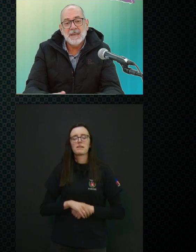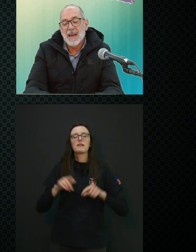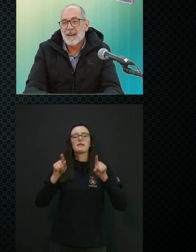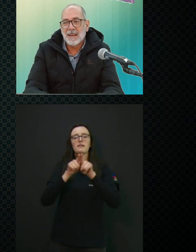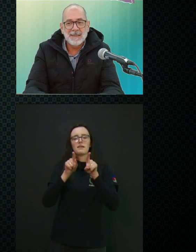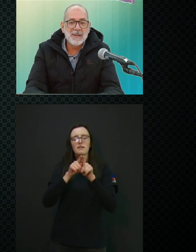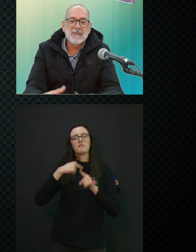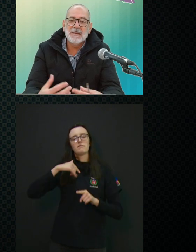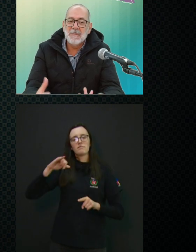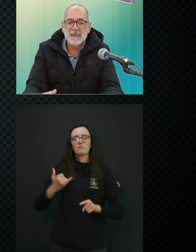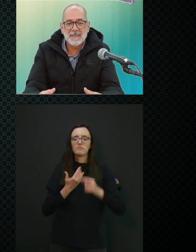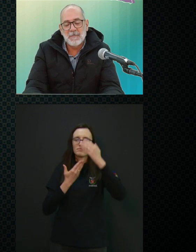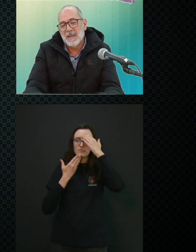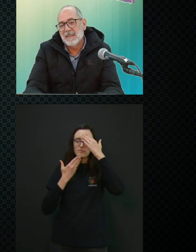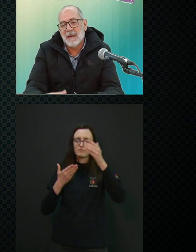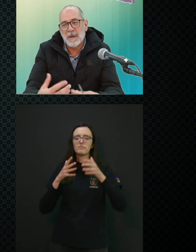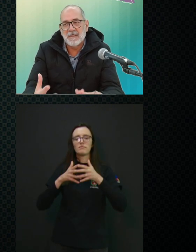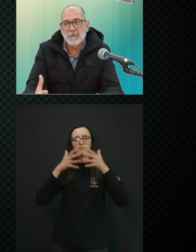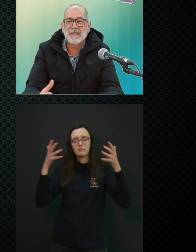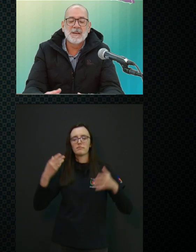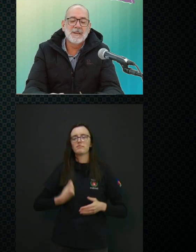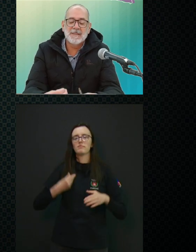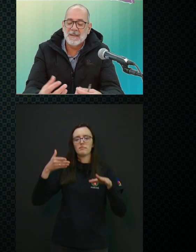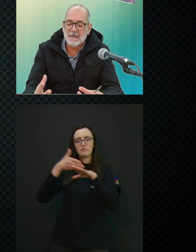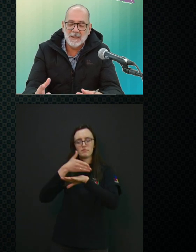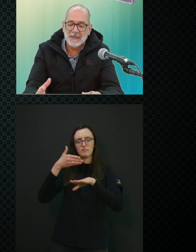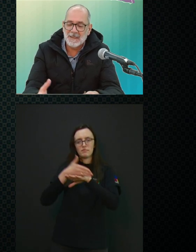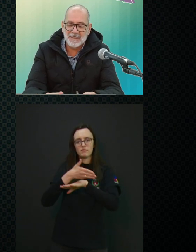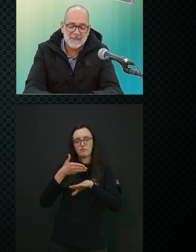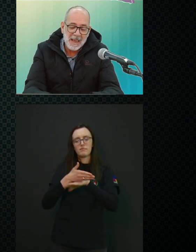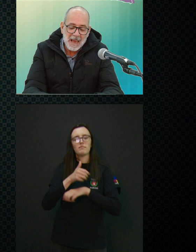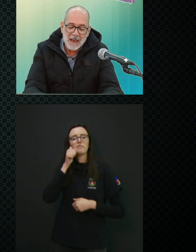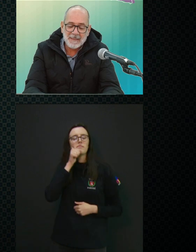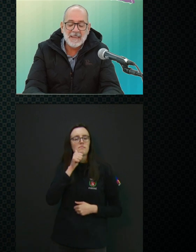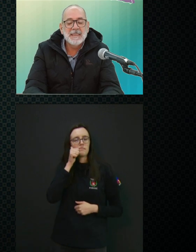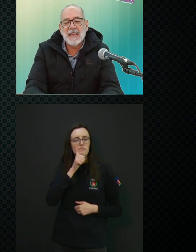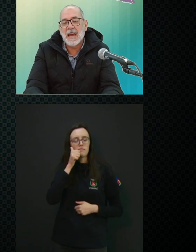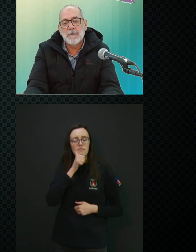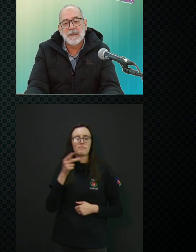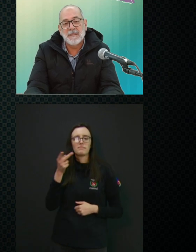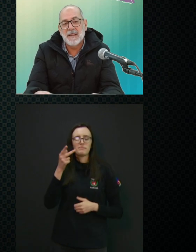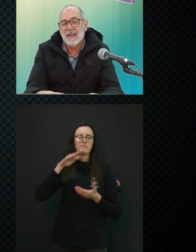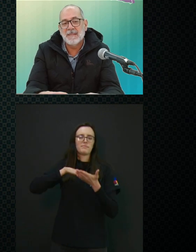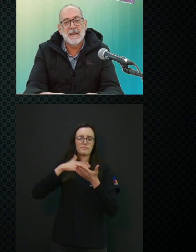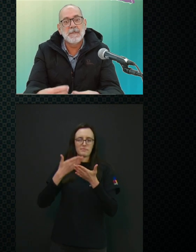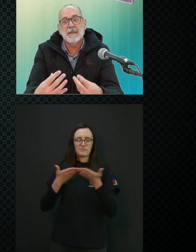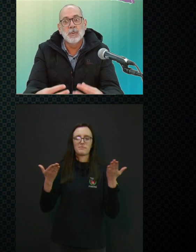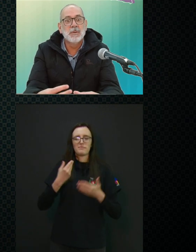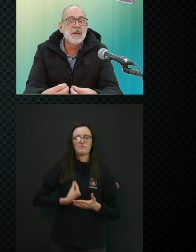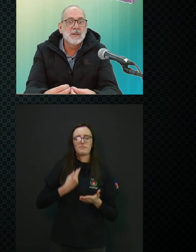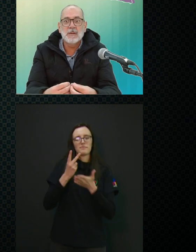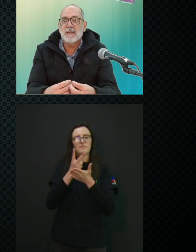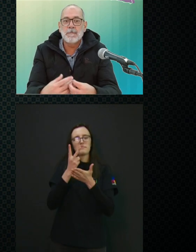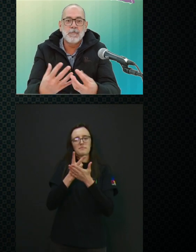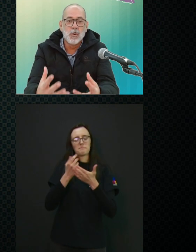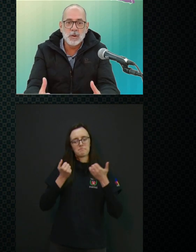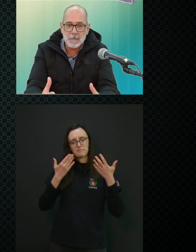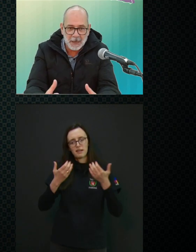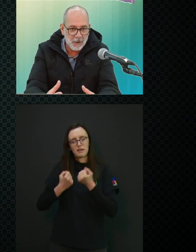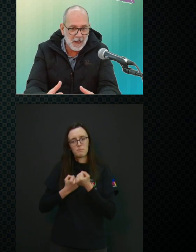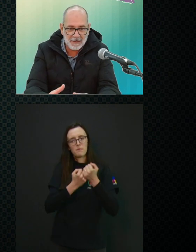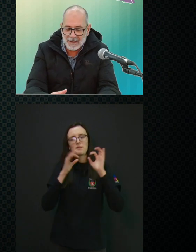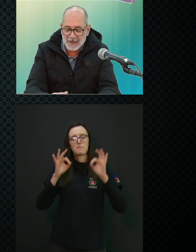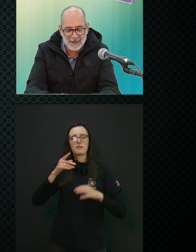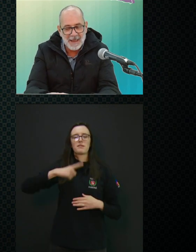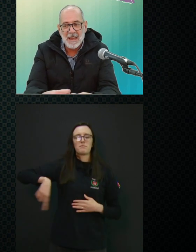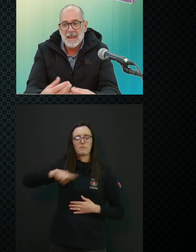também agradeço imensamente a participação dessas meninas, as intérpretes, né, que sempre estão dando esse apoio